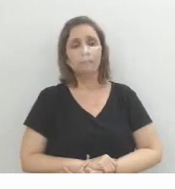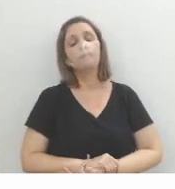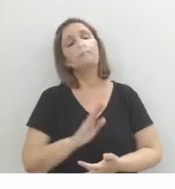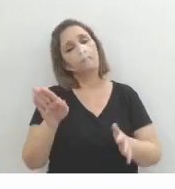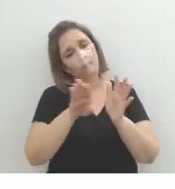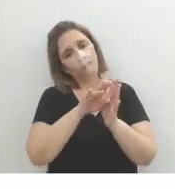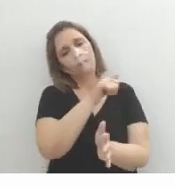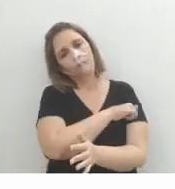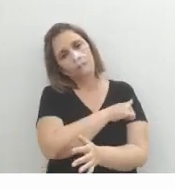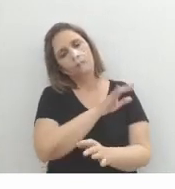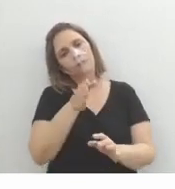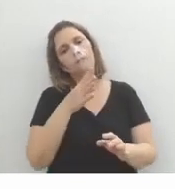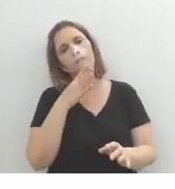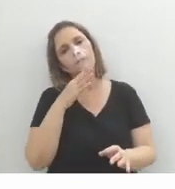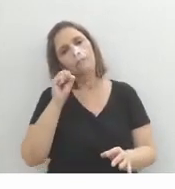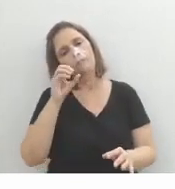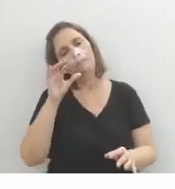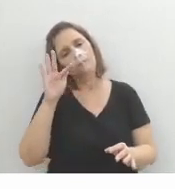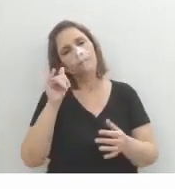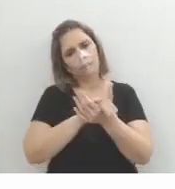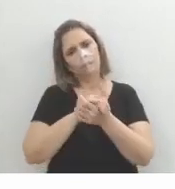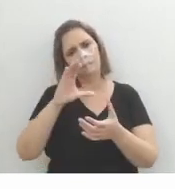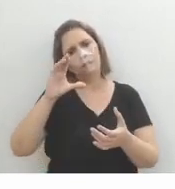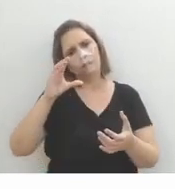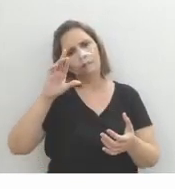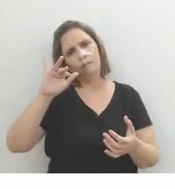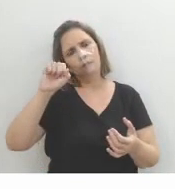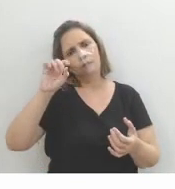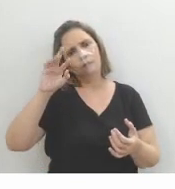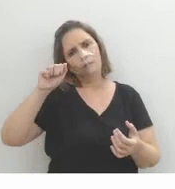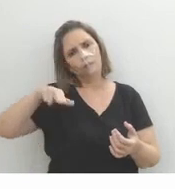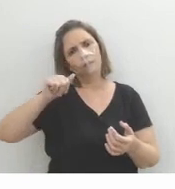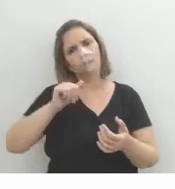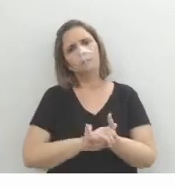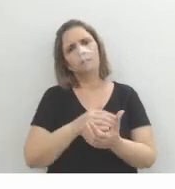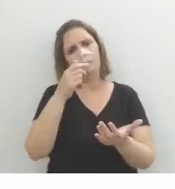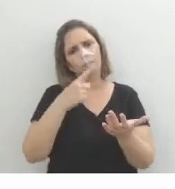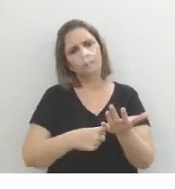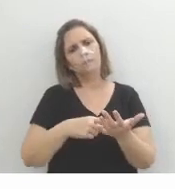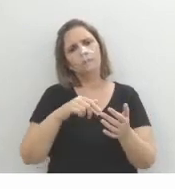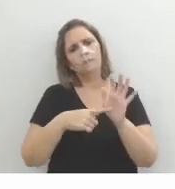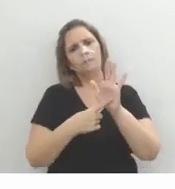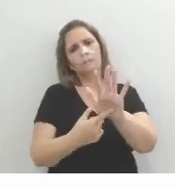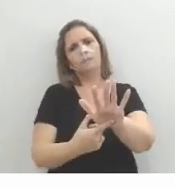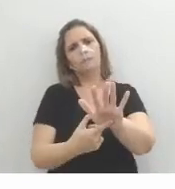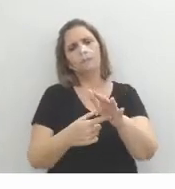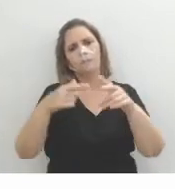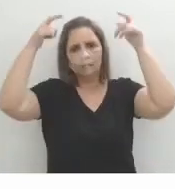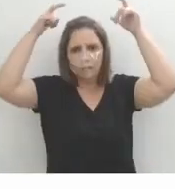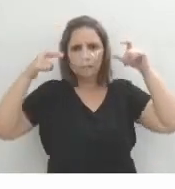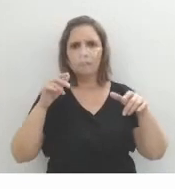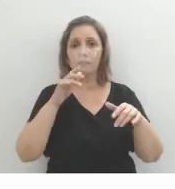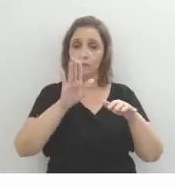Chega ao Rio de Janeiro, né? Lá vai conhecer Sofia e Cristiano, que eram casados, Cristiano e Palha, que se comprometem a apresentar ali a corte e cuidar para que